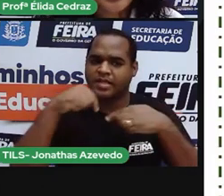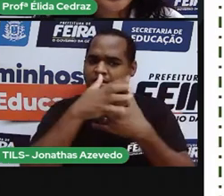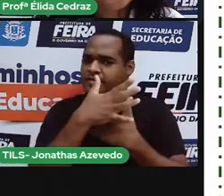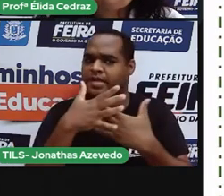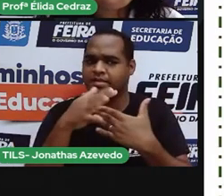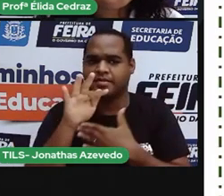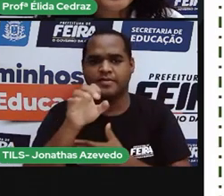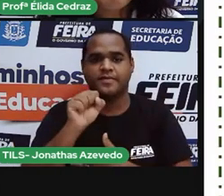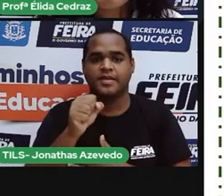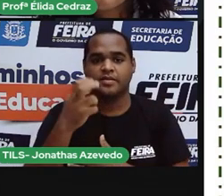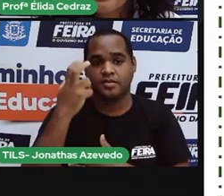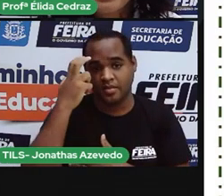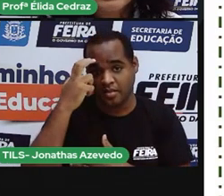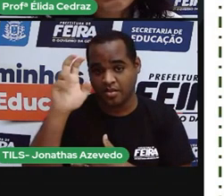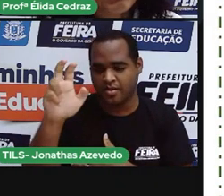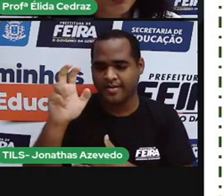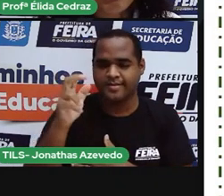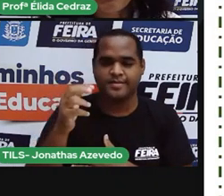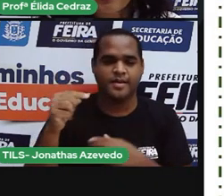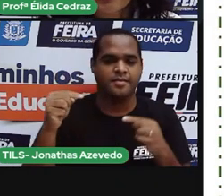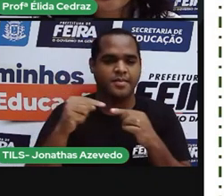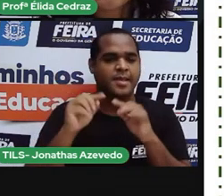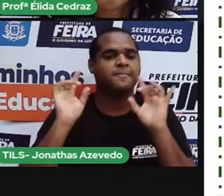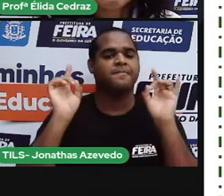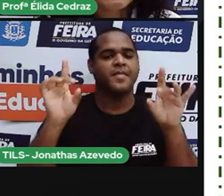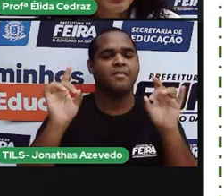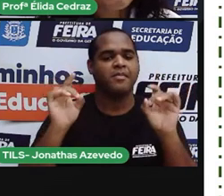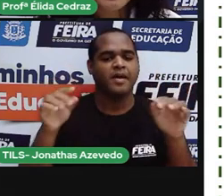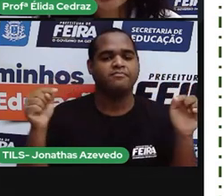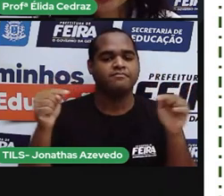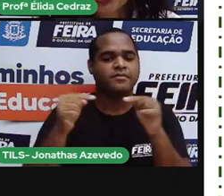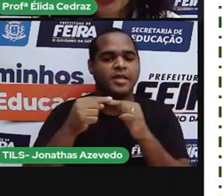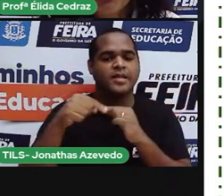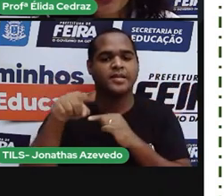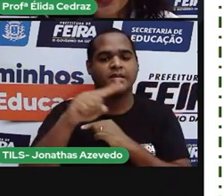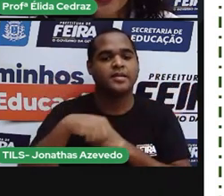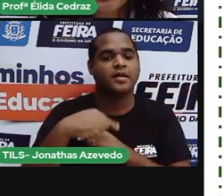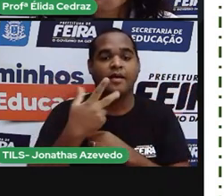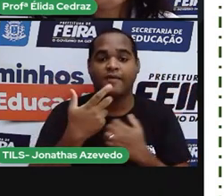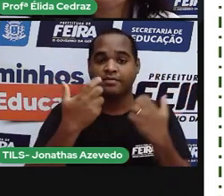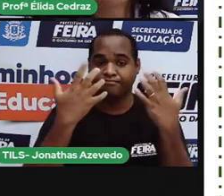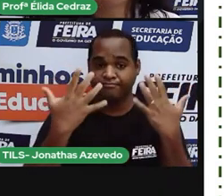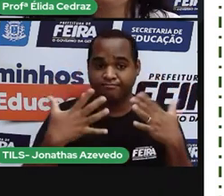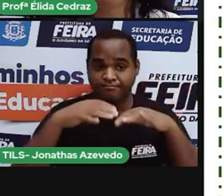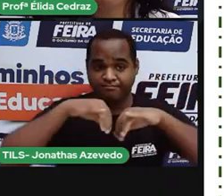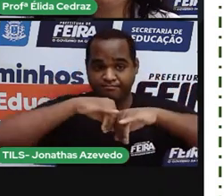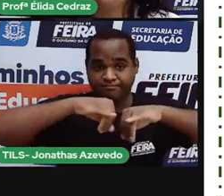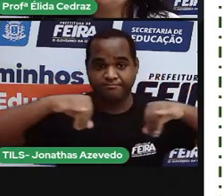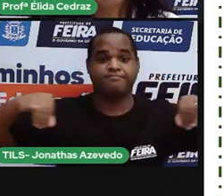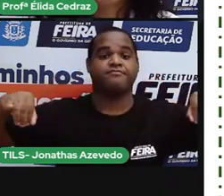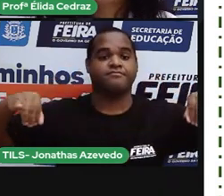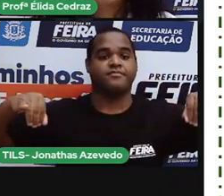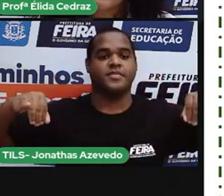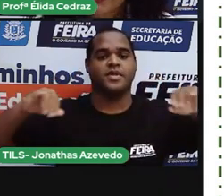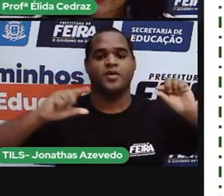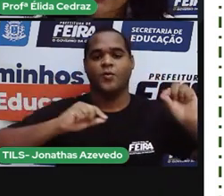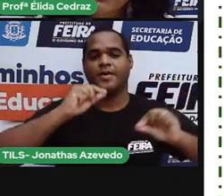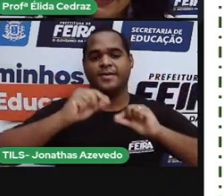a cultura mais popular e a mais divulgada é a cultura